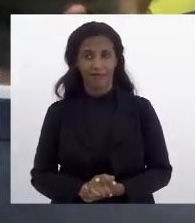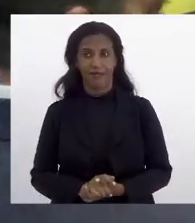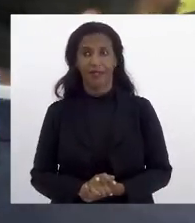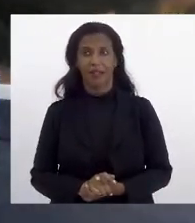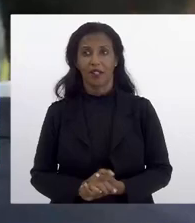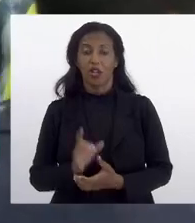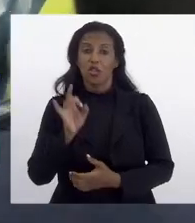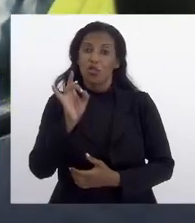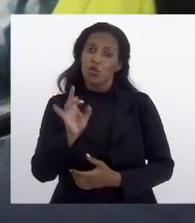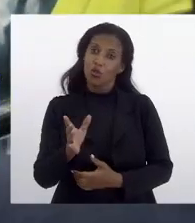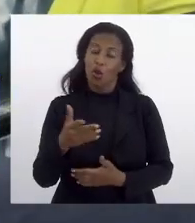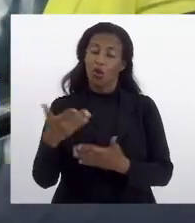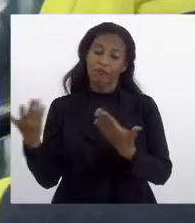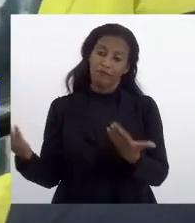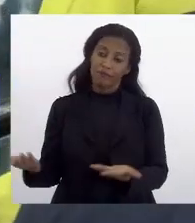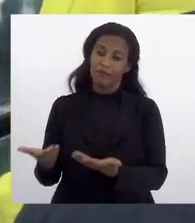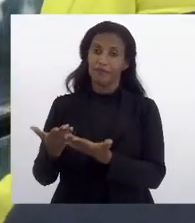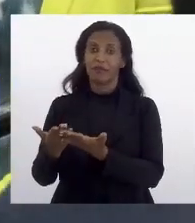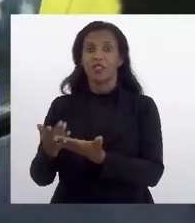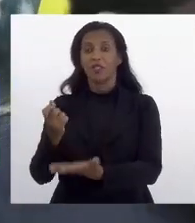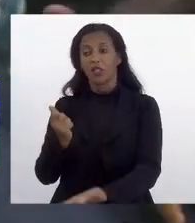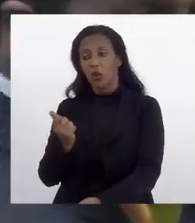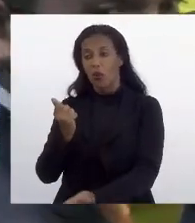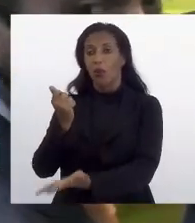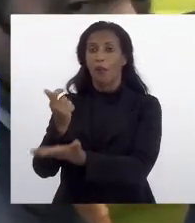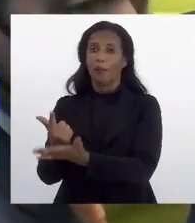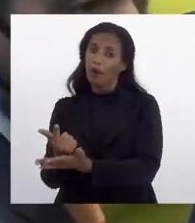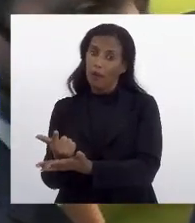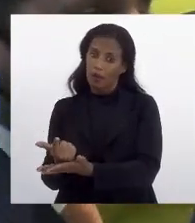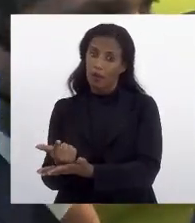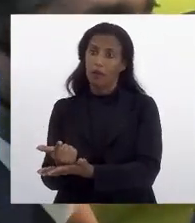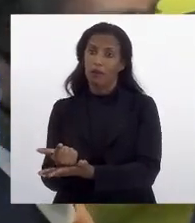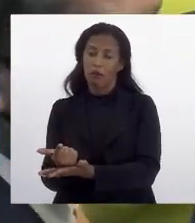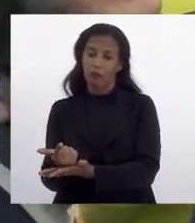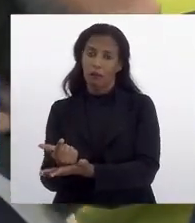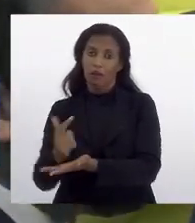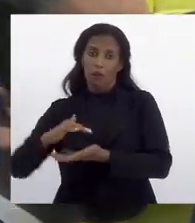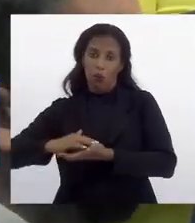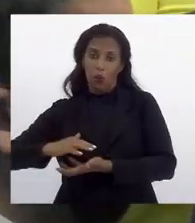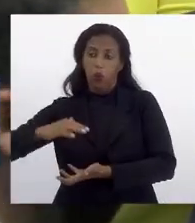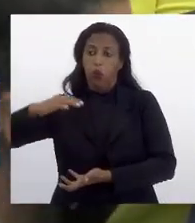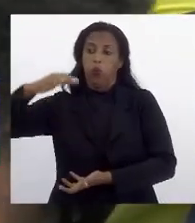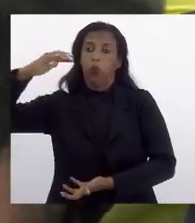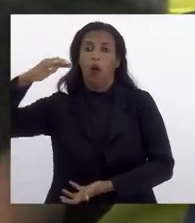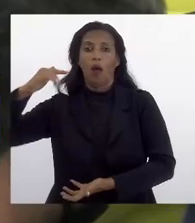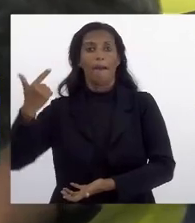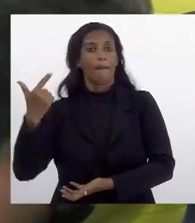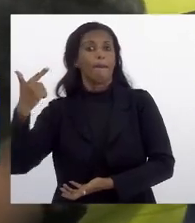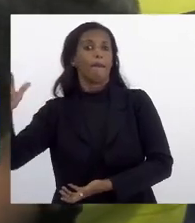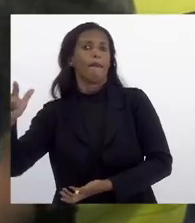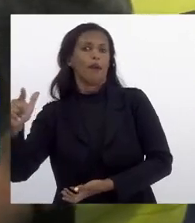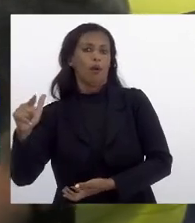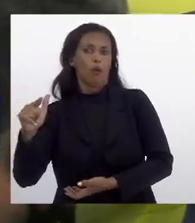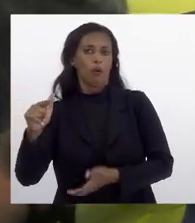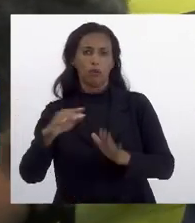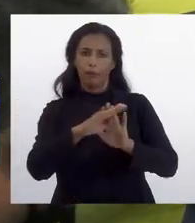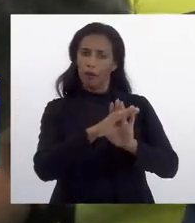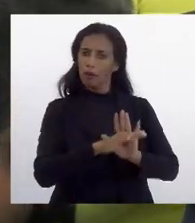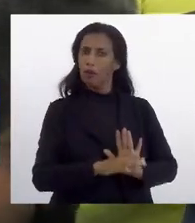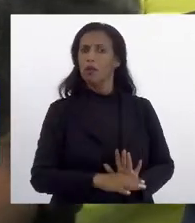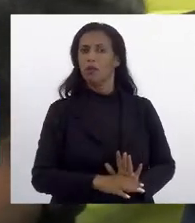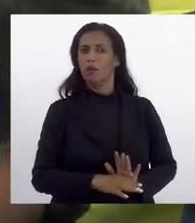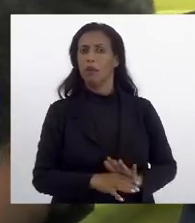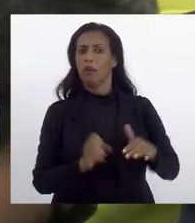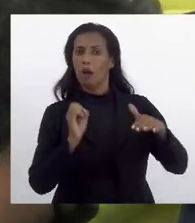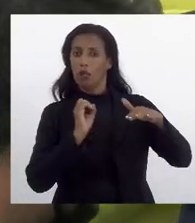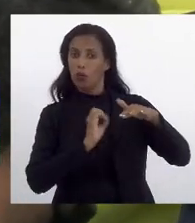isso? Só que eles que comprarem em atacado para outro tipo de programa. E aí, o